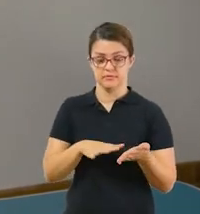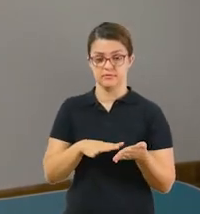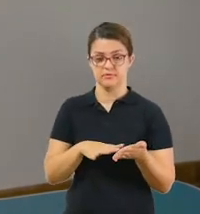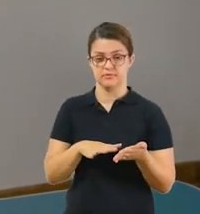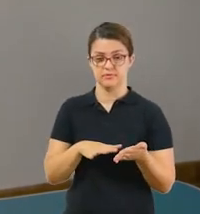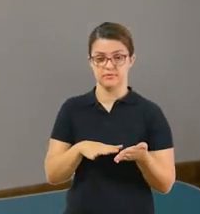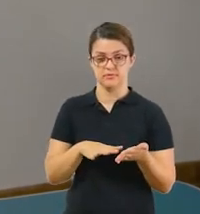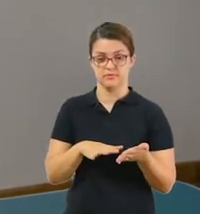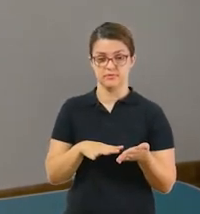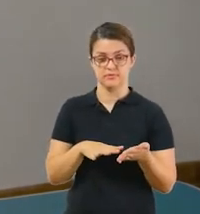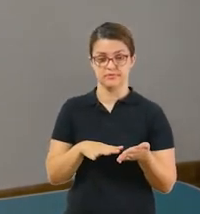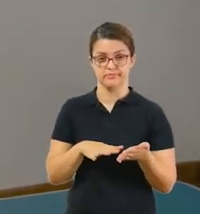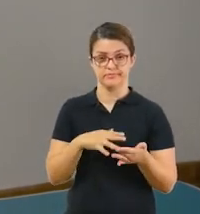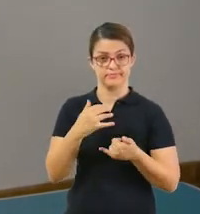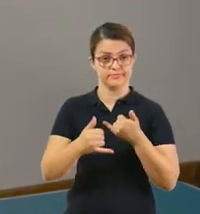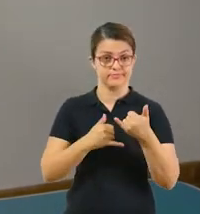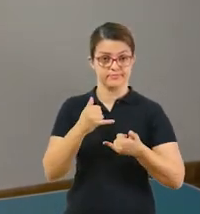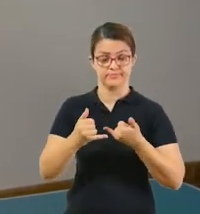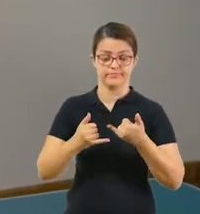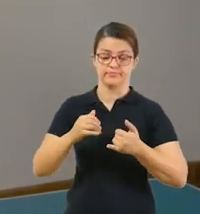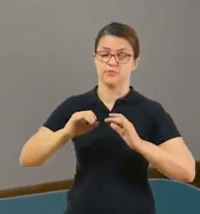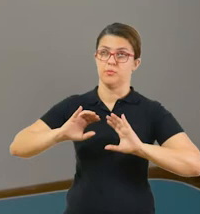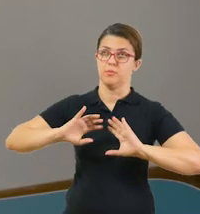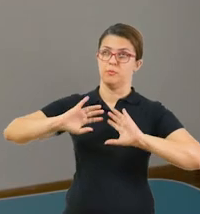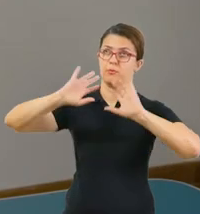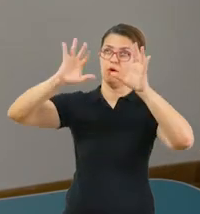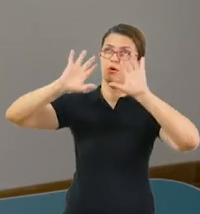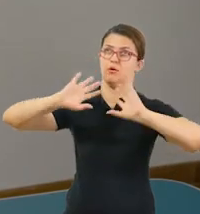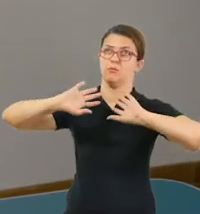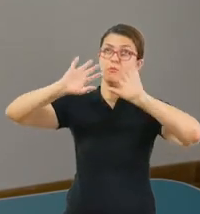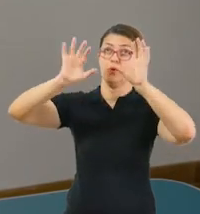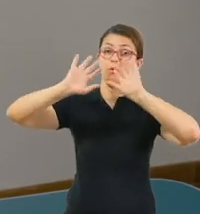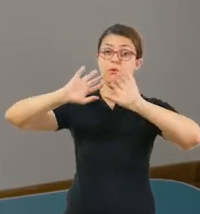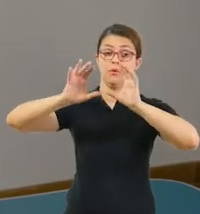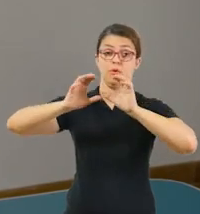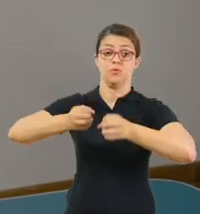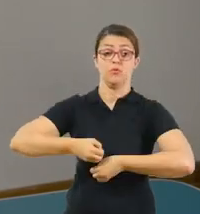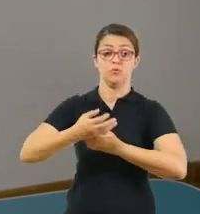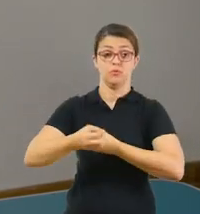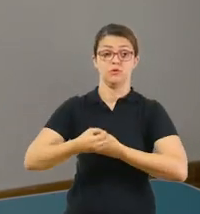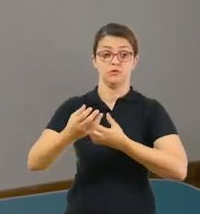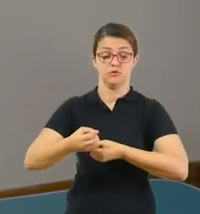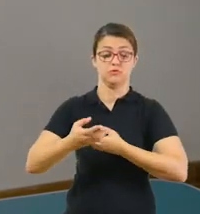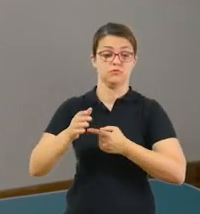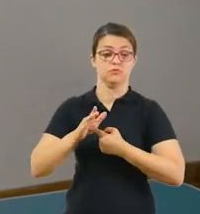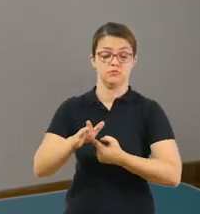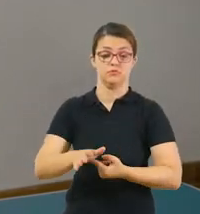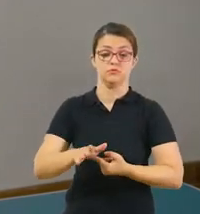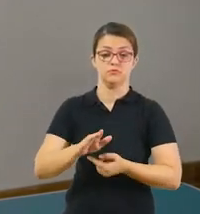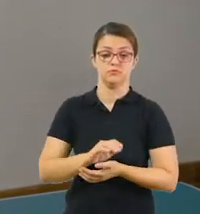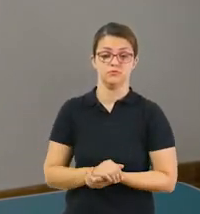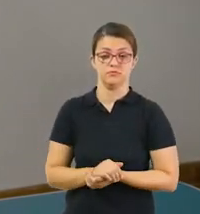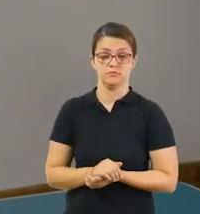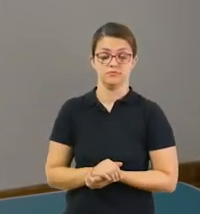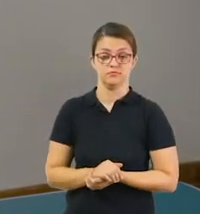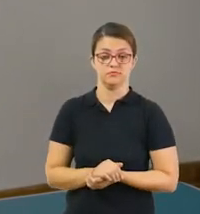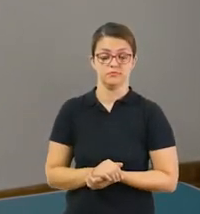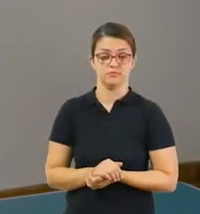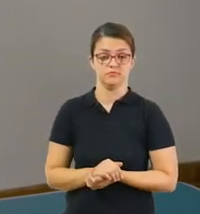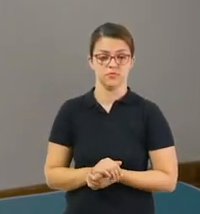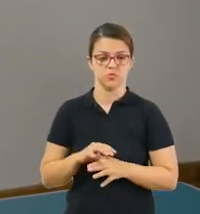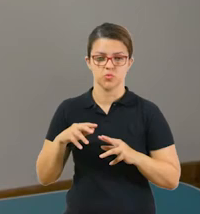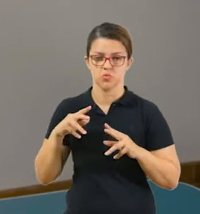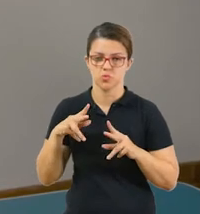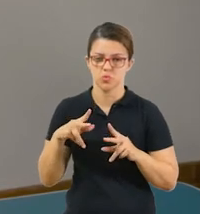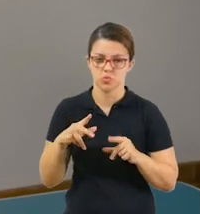sobre um jogo de vôleibol. E aí ele vai dando informações sobre o jogo de vôleibol. Marquem todas